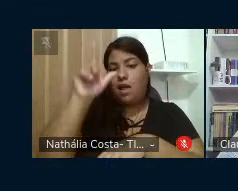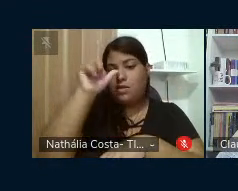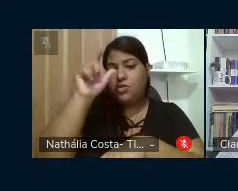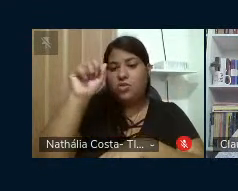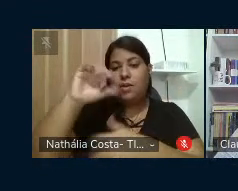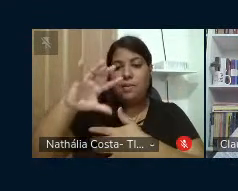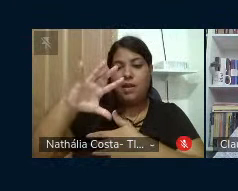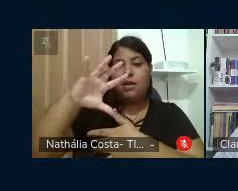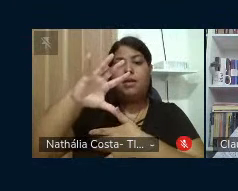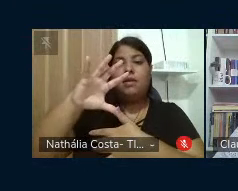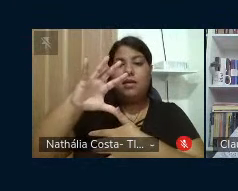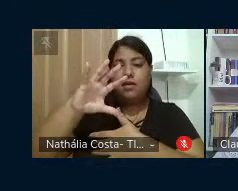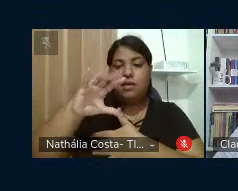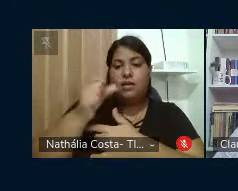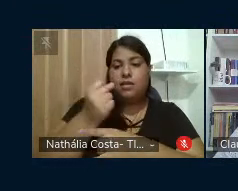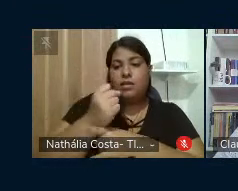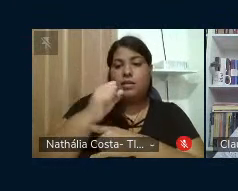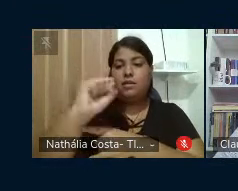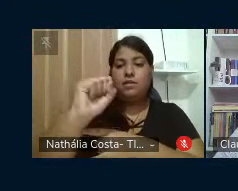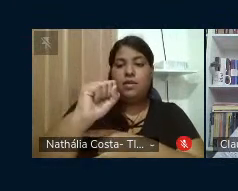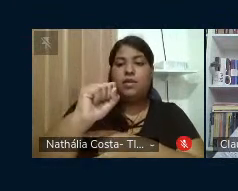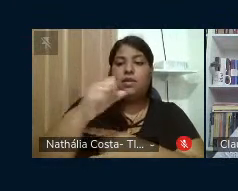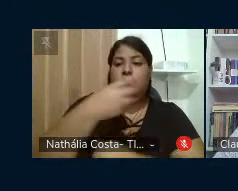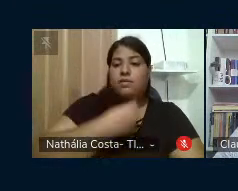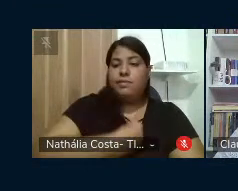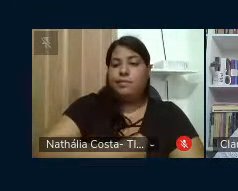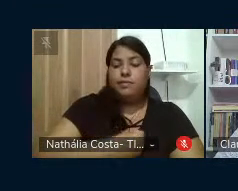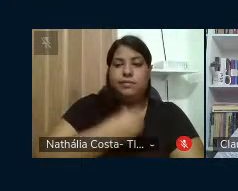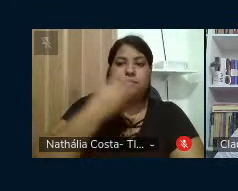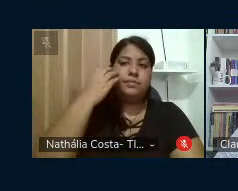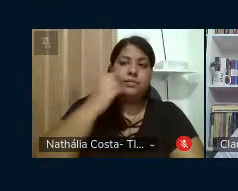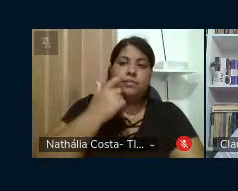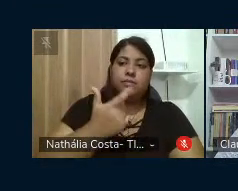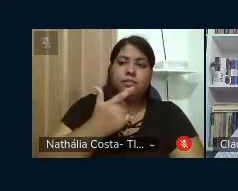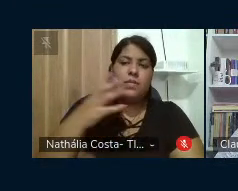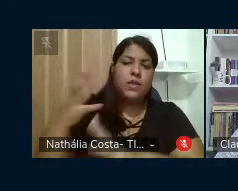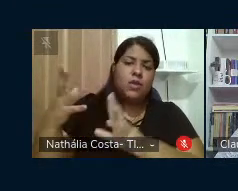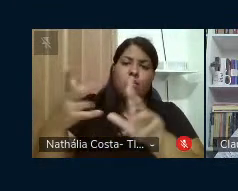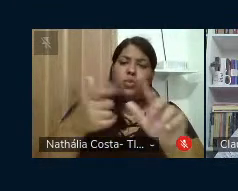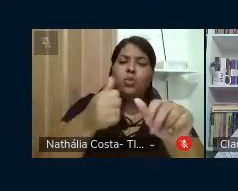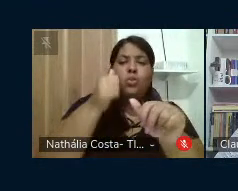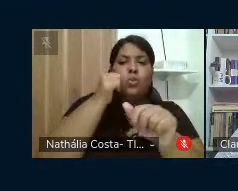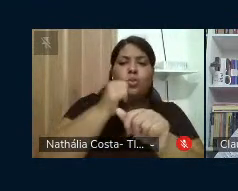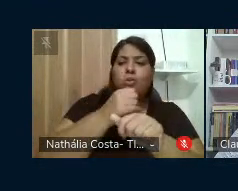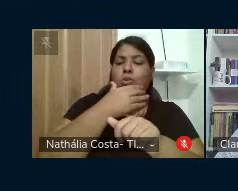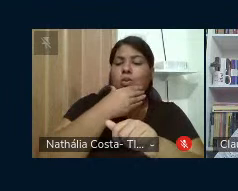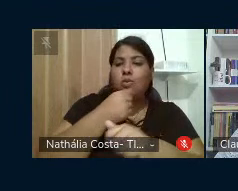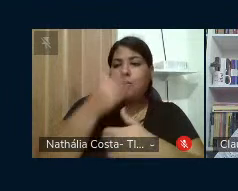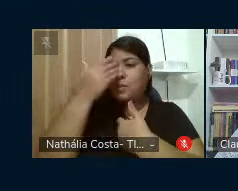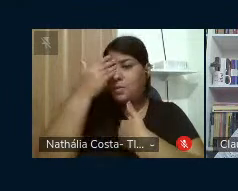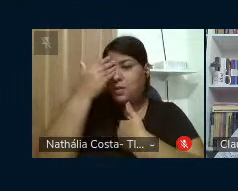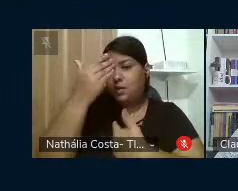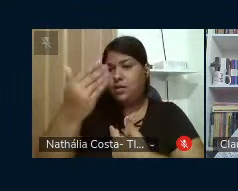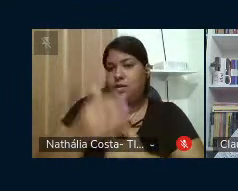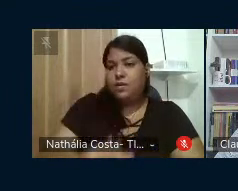em Defesa do Legado de Paulo Freire a todos e a todas o nosso muito obrigado